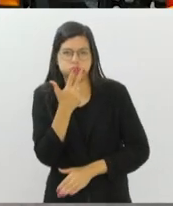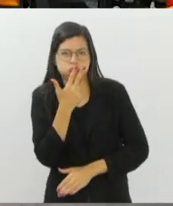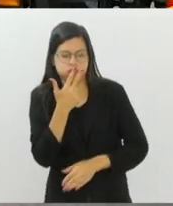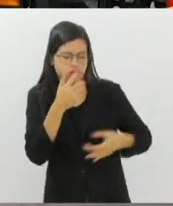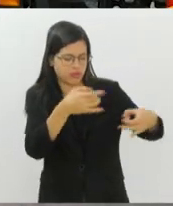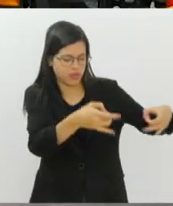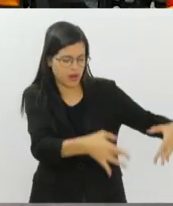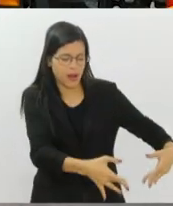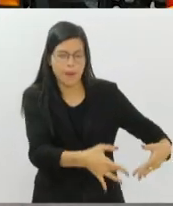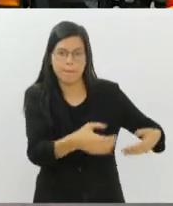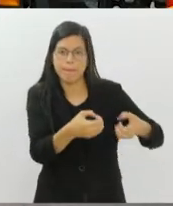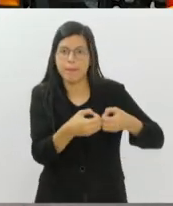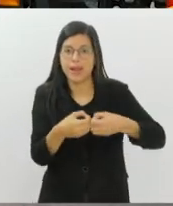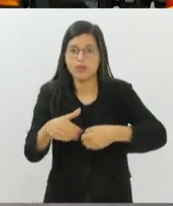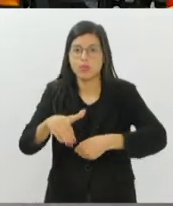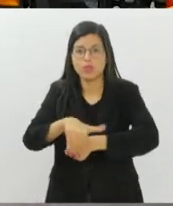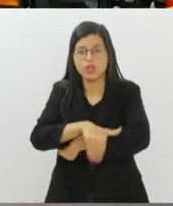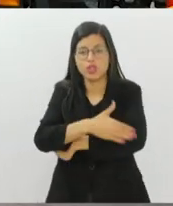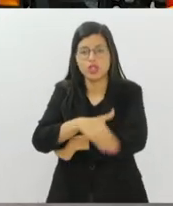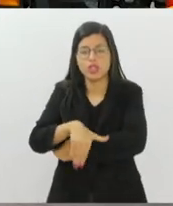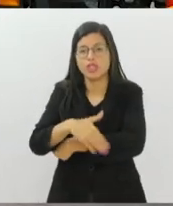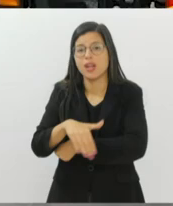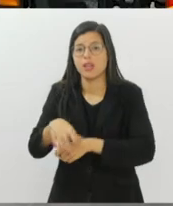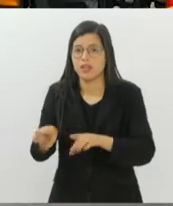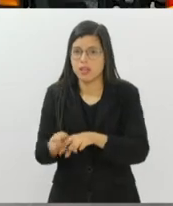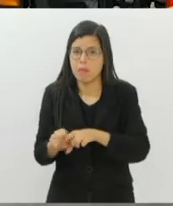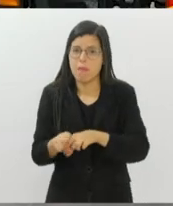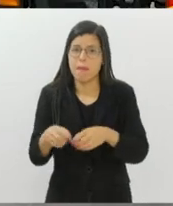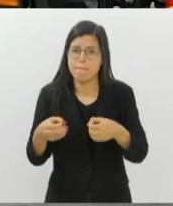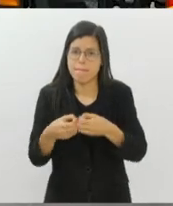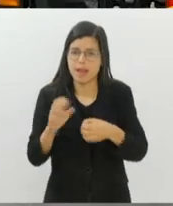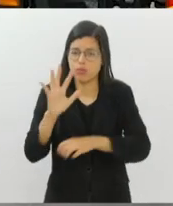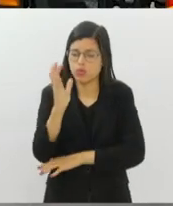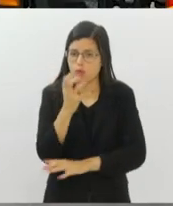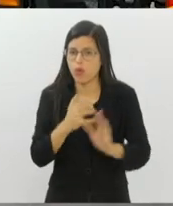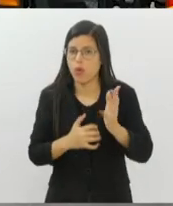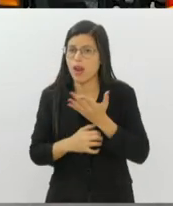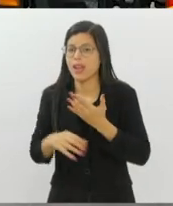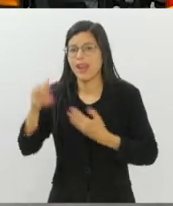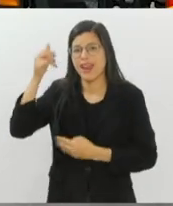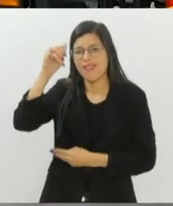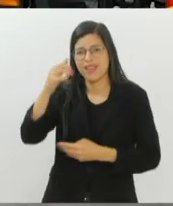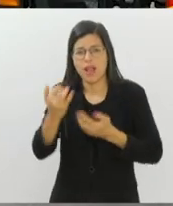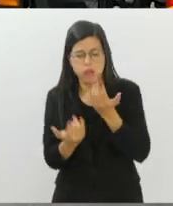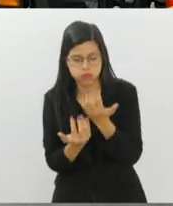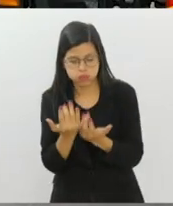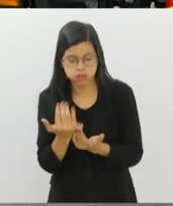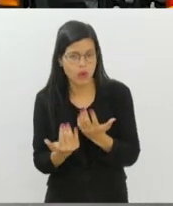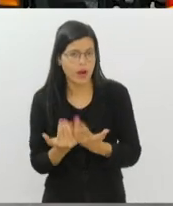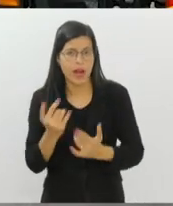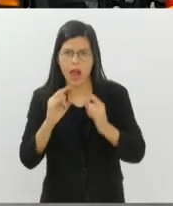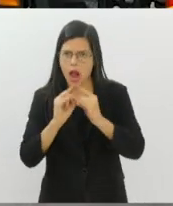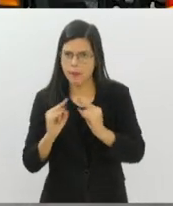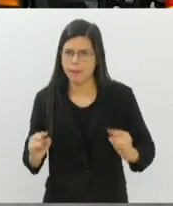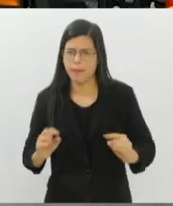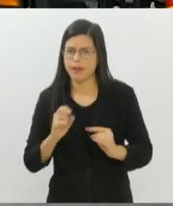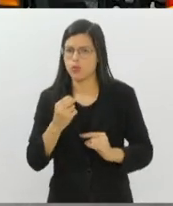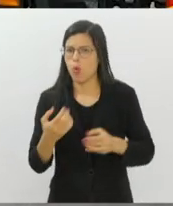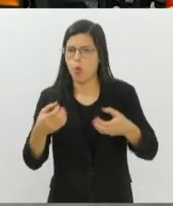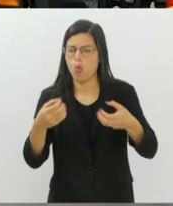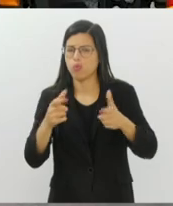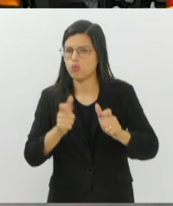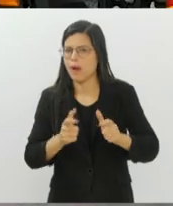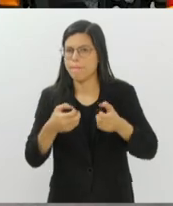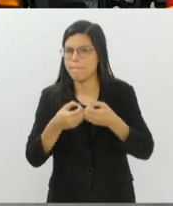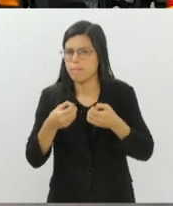próximos de estradas em áreas verdes também. Além disso, evitar realizar fogueiras, seja em acampamento ou até mesmo em locais próximos da